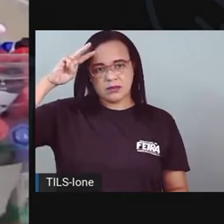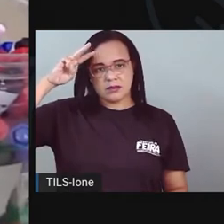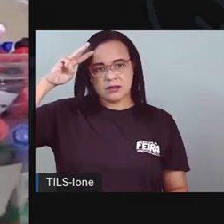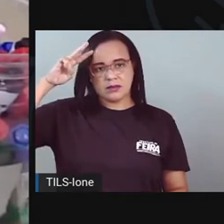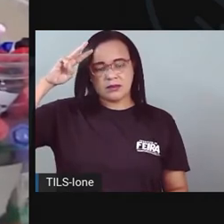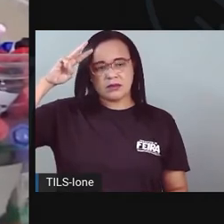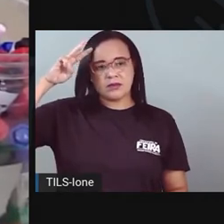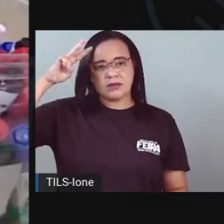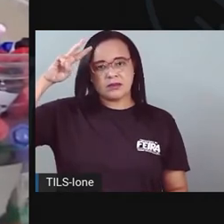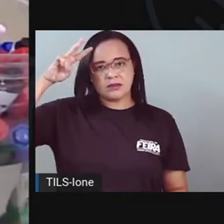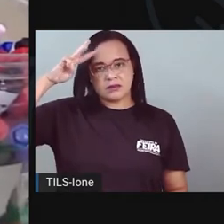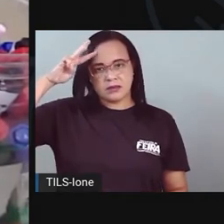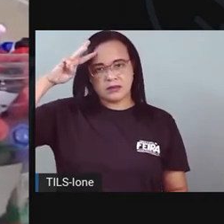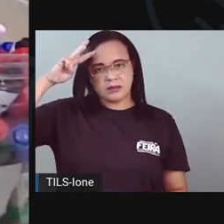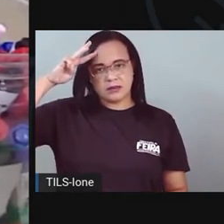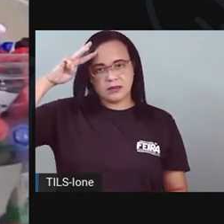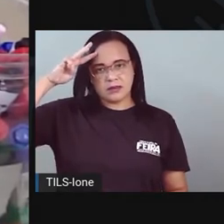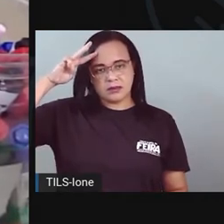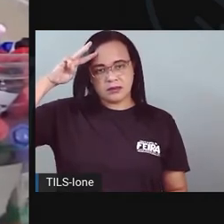Né? Tem aqui.